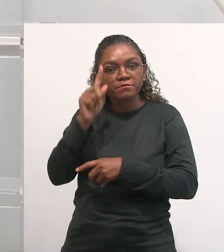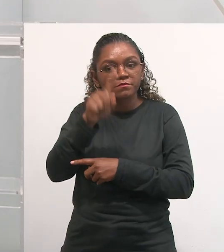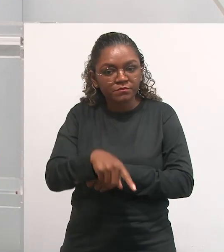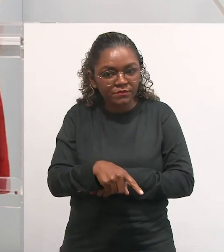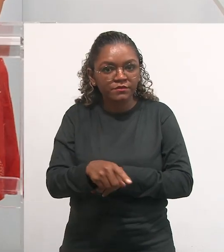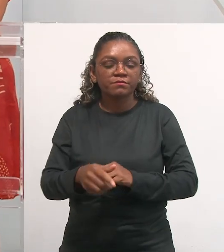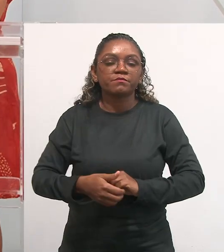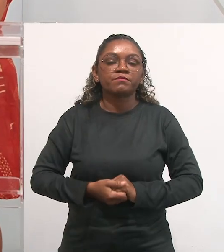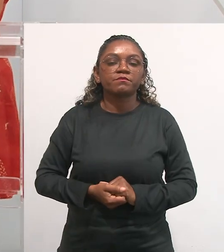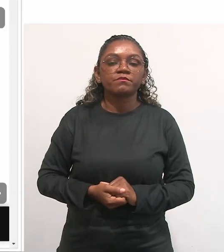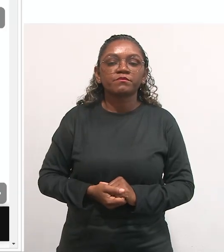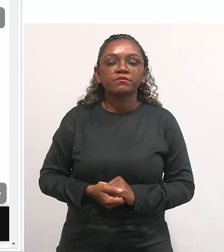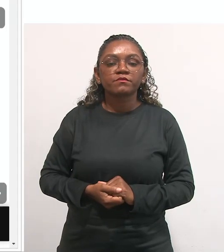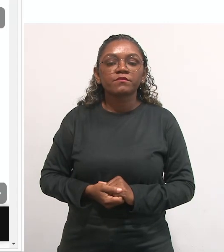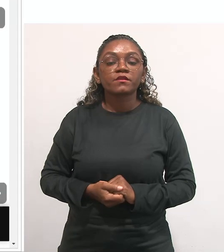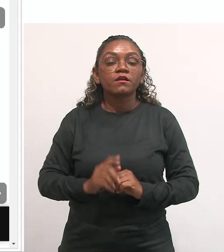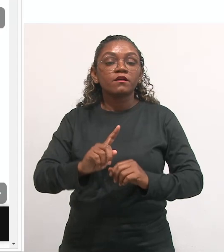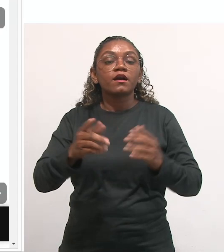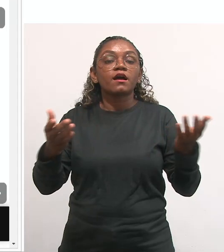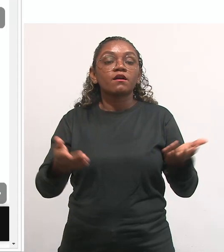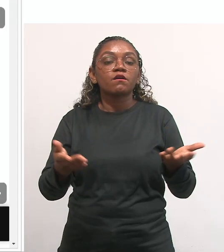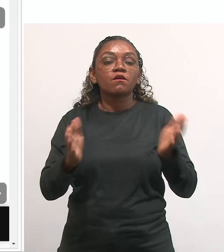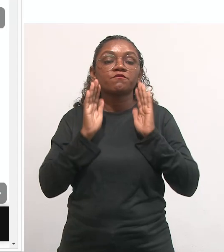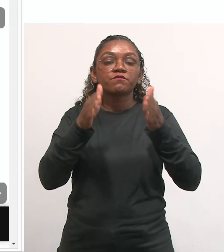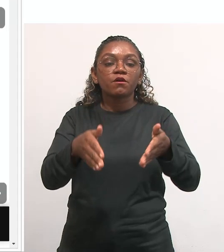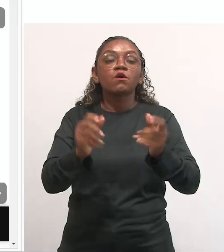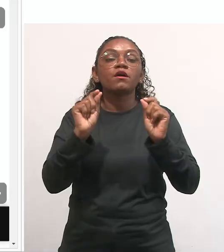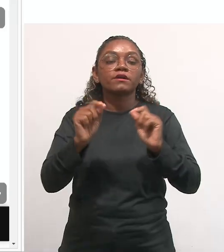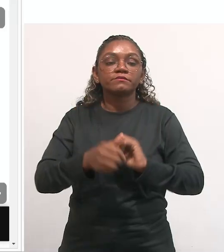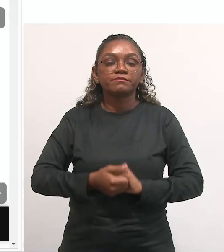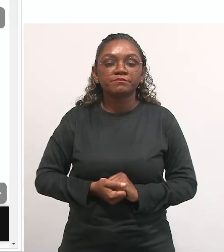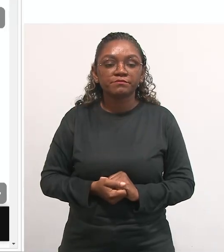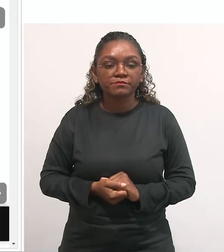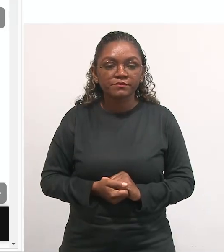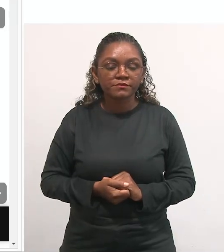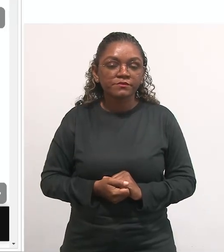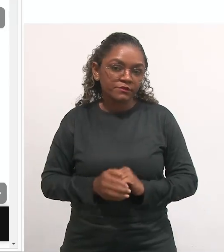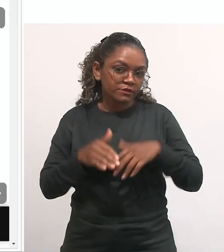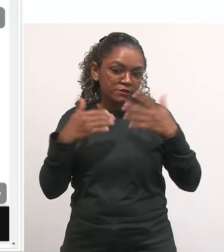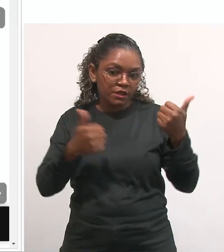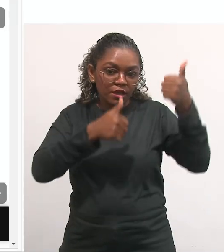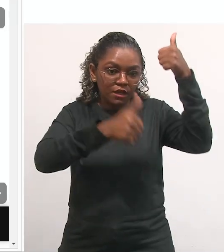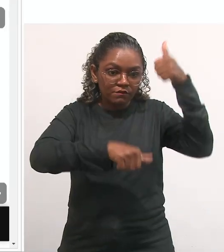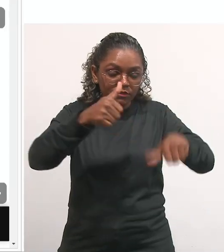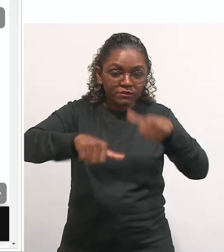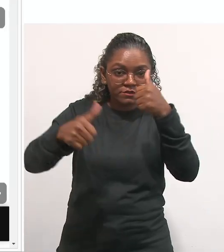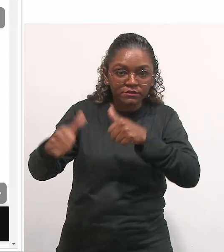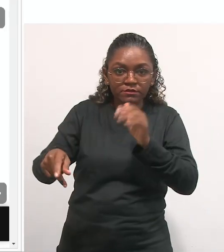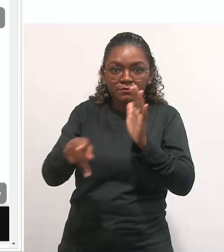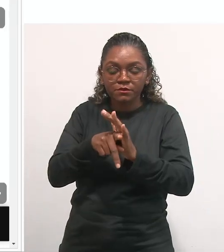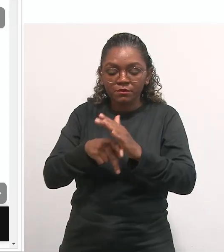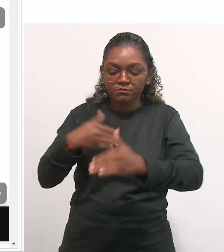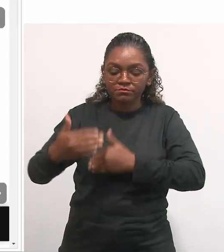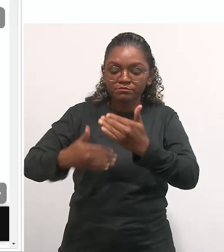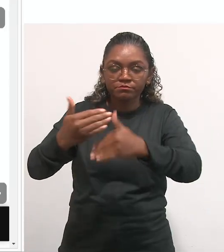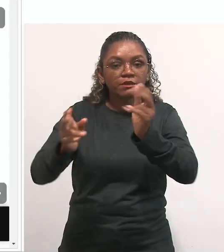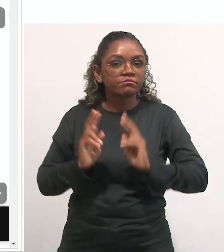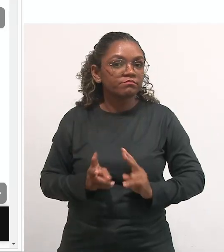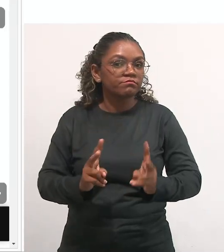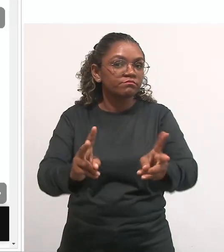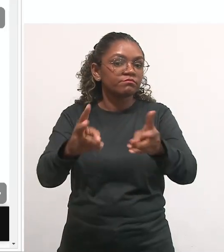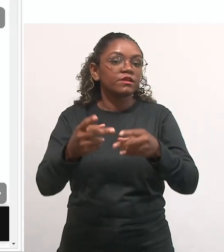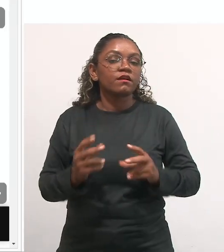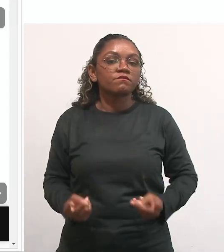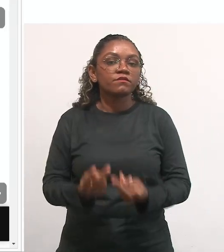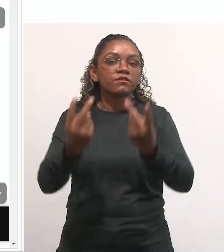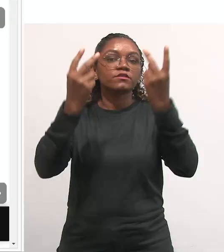estudante. E aí, qual foi o enfoque? O enfoque é que a avaliação é processo contínuo, que valoriza